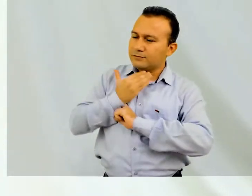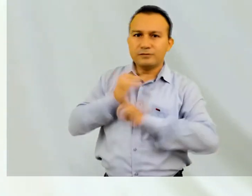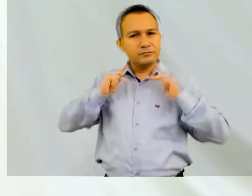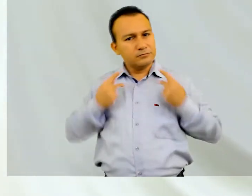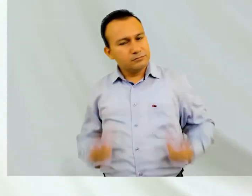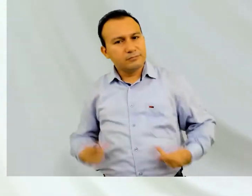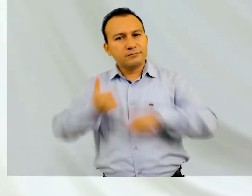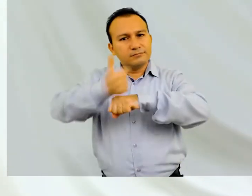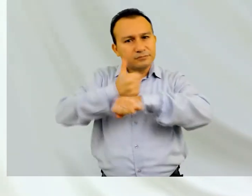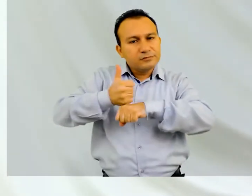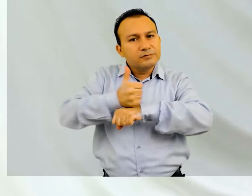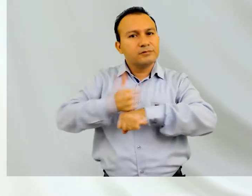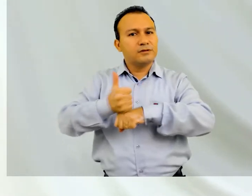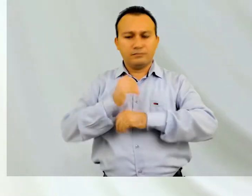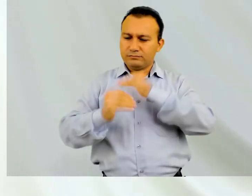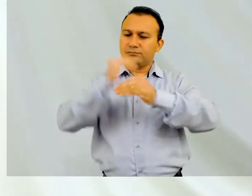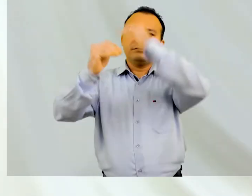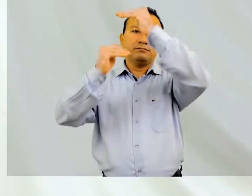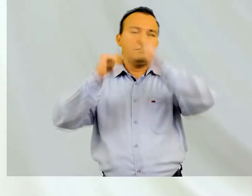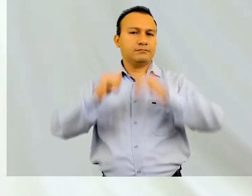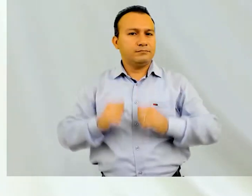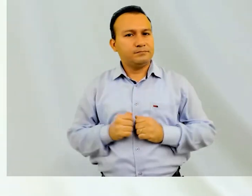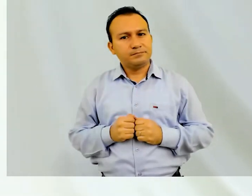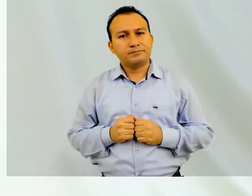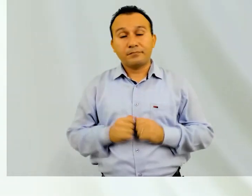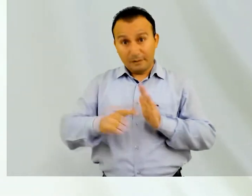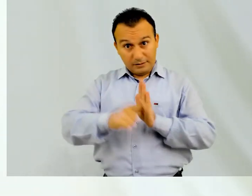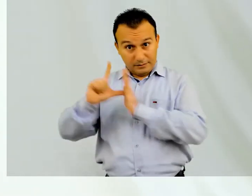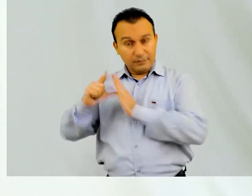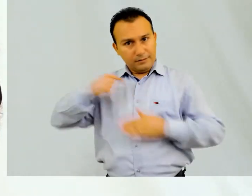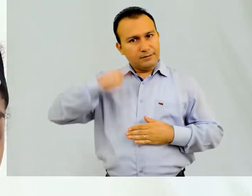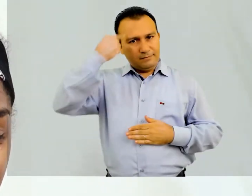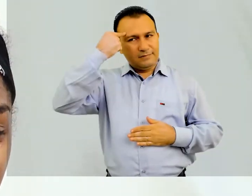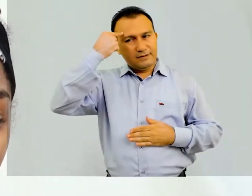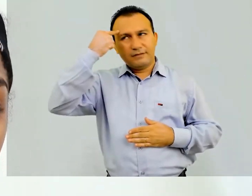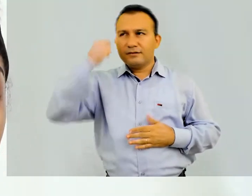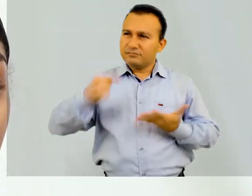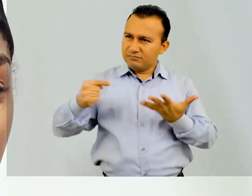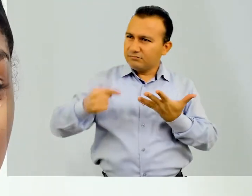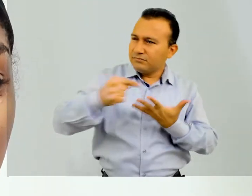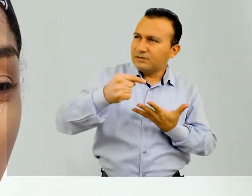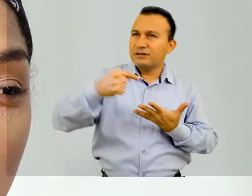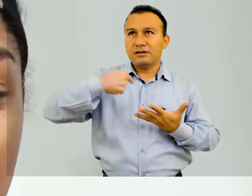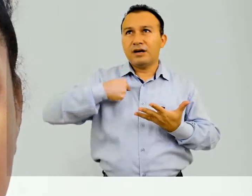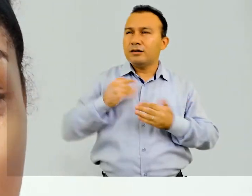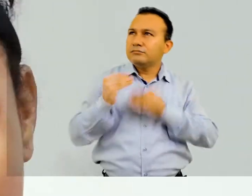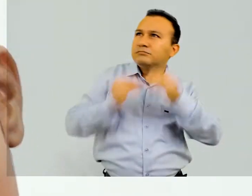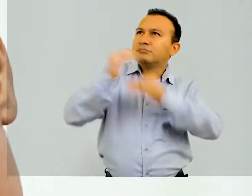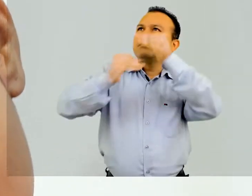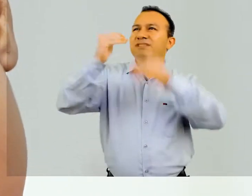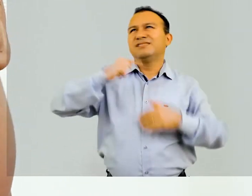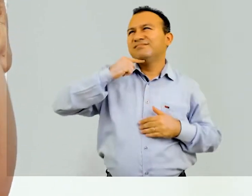porque a universidade, a UFMT, totalmente importante para o meu